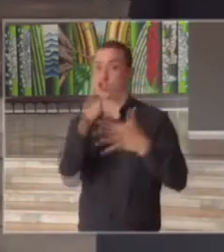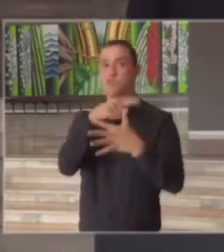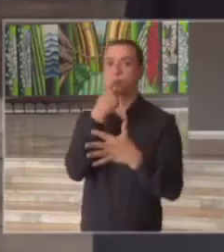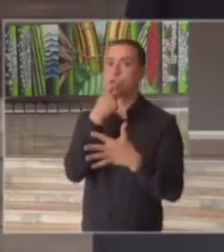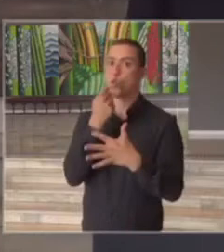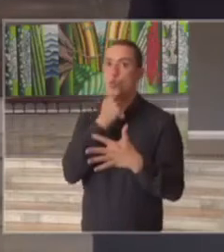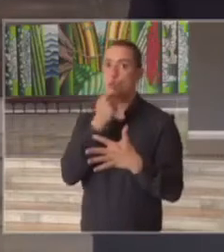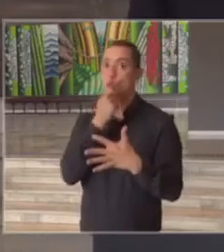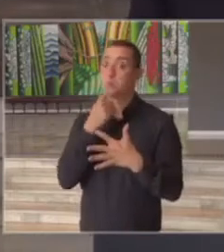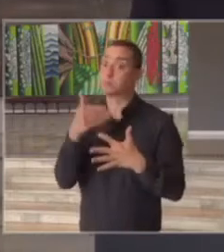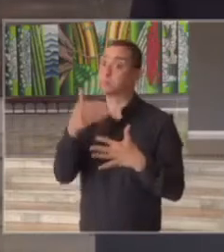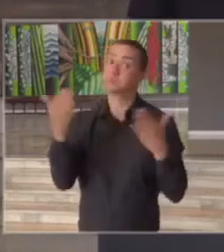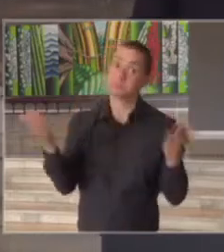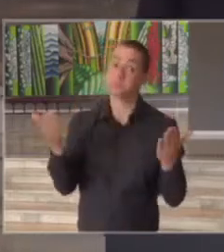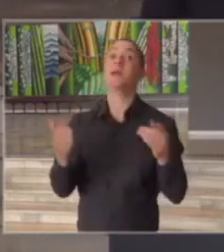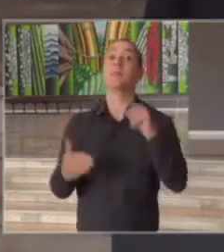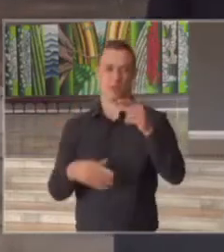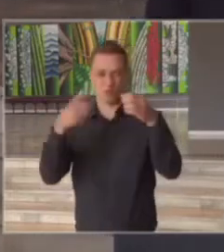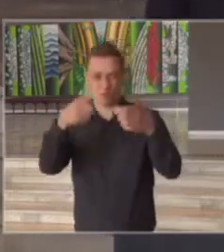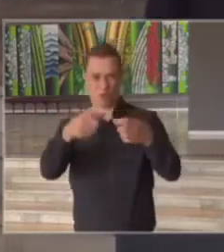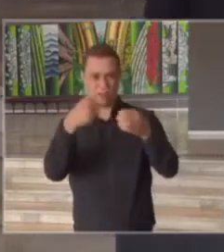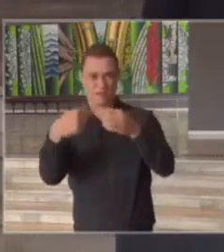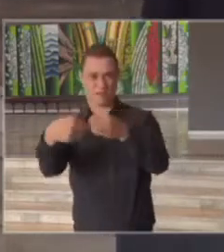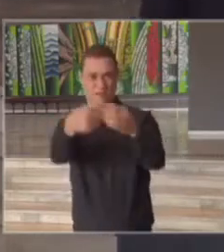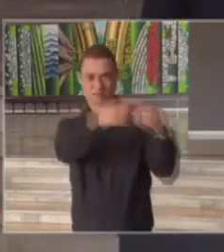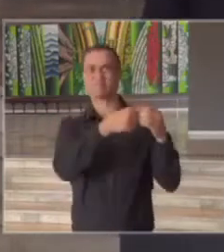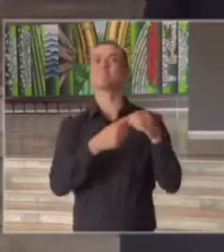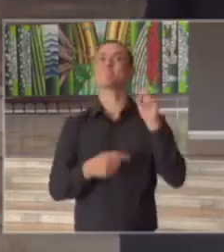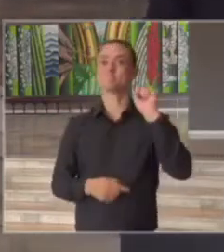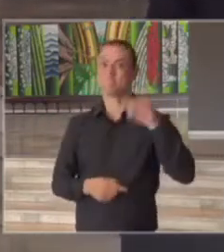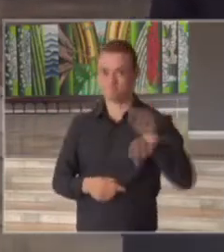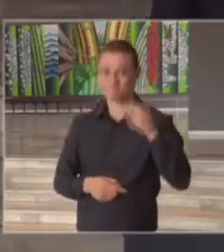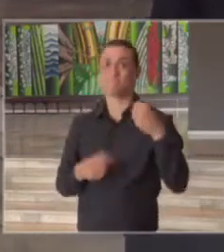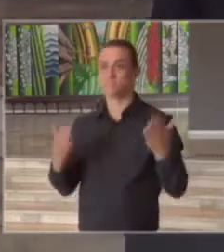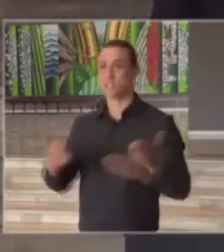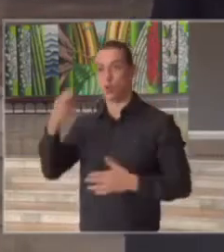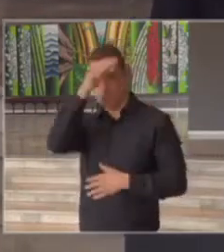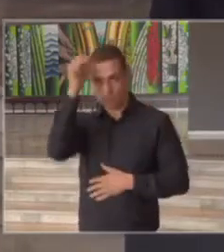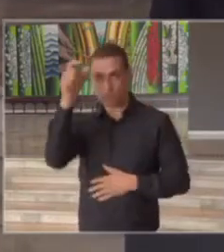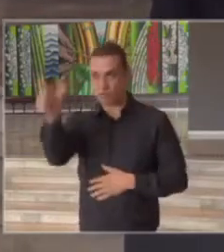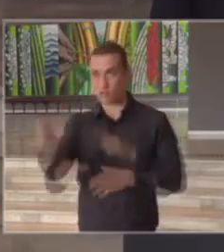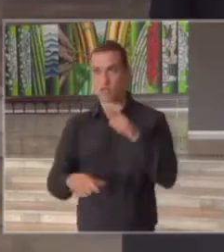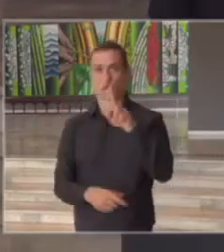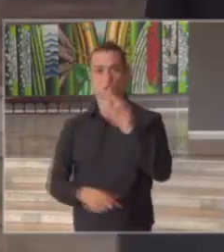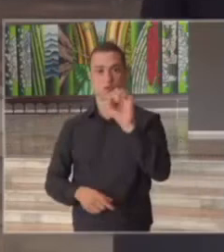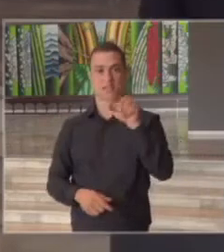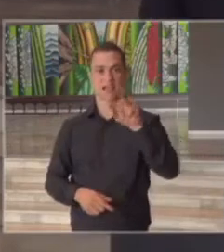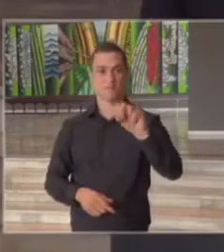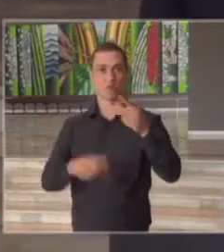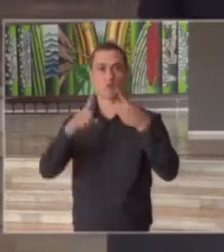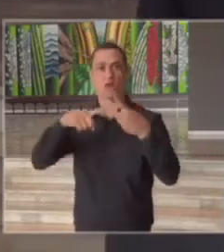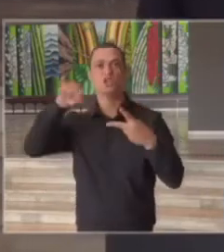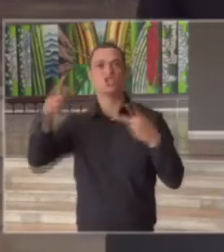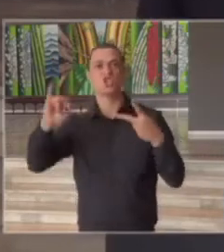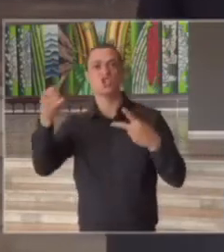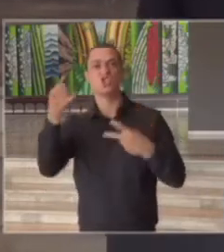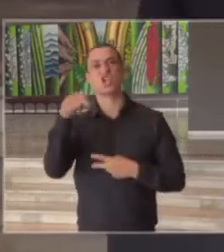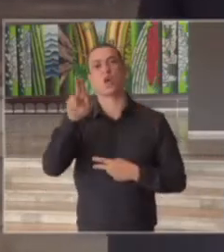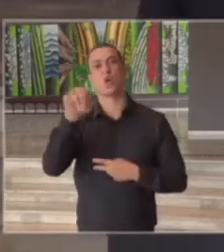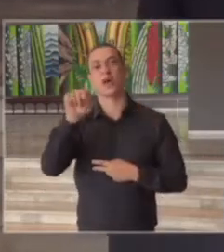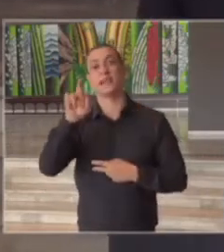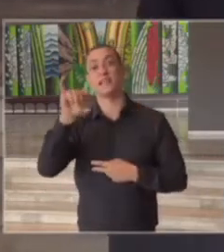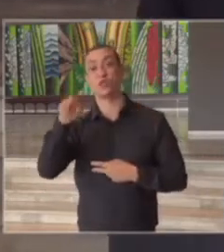vermelha mas alguns municípios da região atingiram então está aqui hoje o prefeito Gustavo Reis de Jaguariúna prefeito também